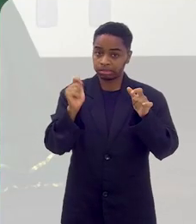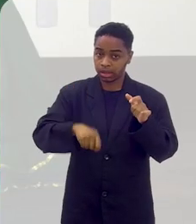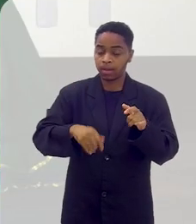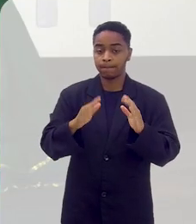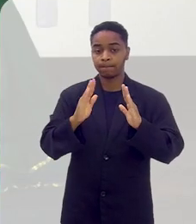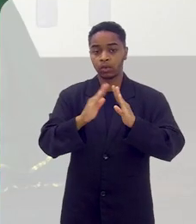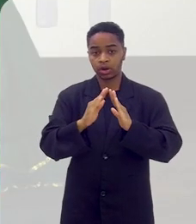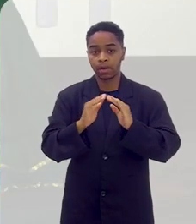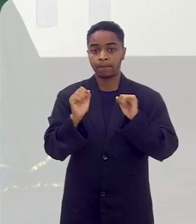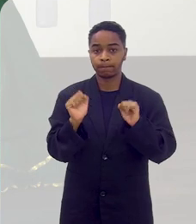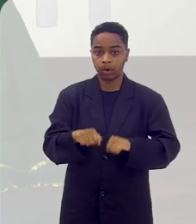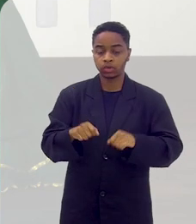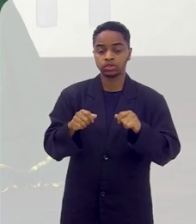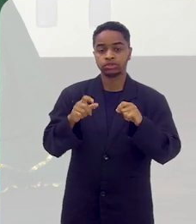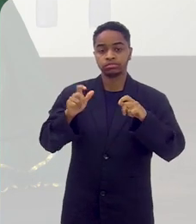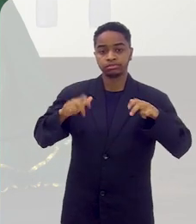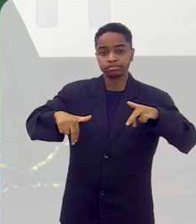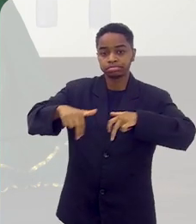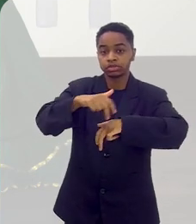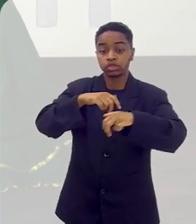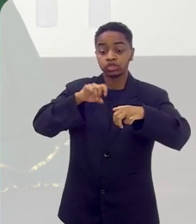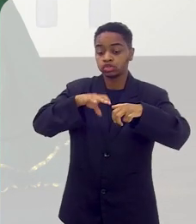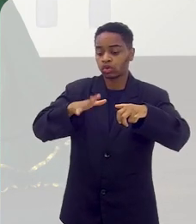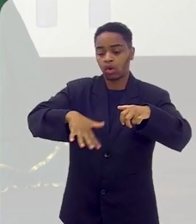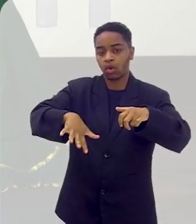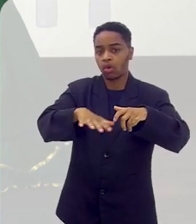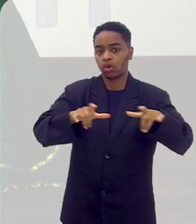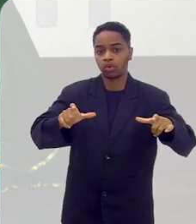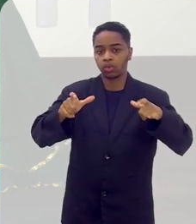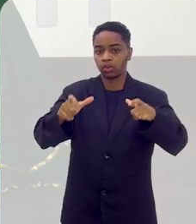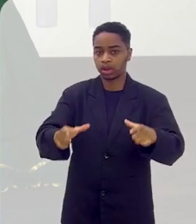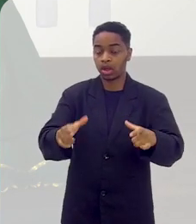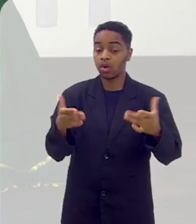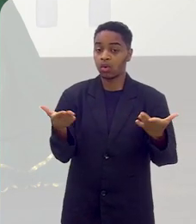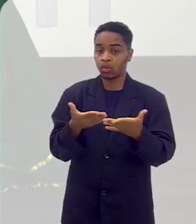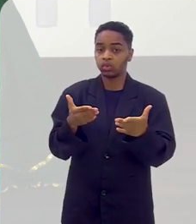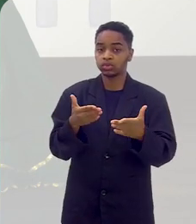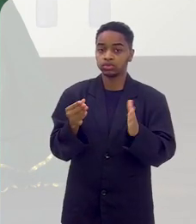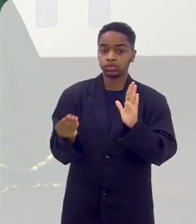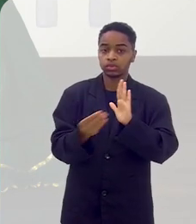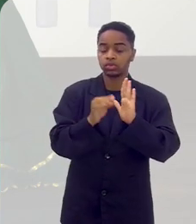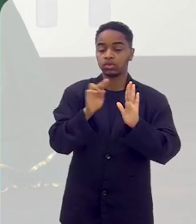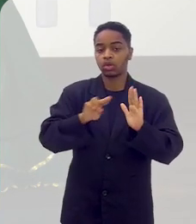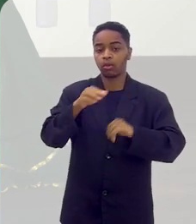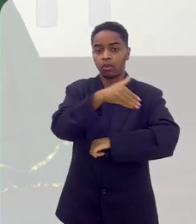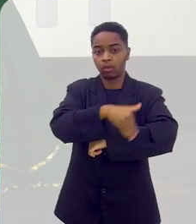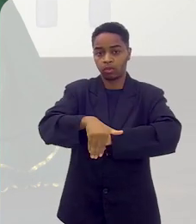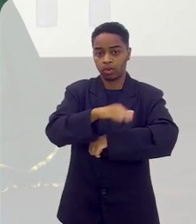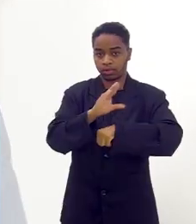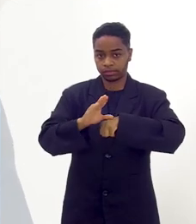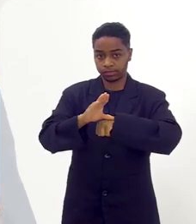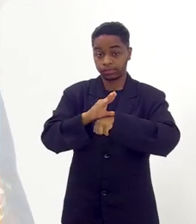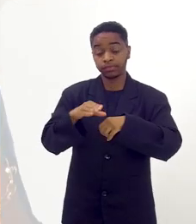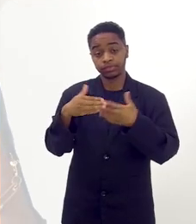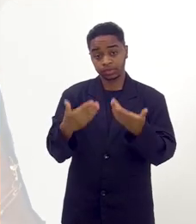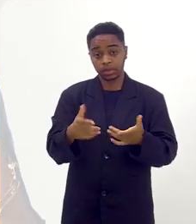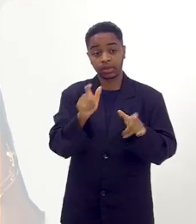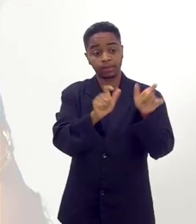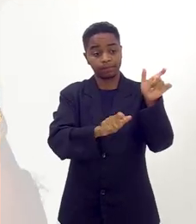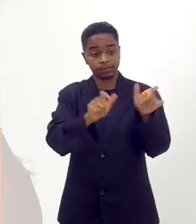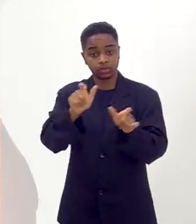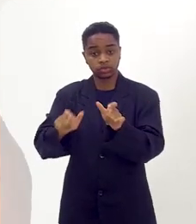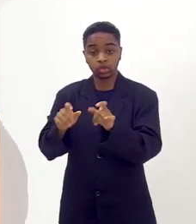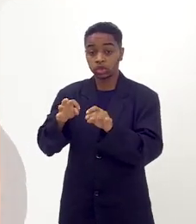podiam morar, onde eles podiam caminhar, somente ali, onde hoje é a Rua da Constituição. Os